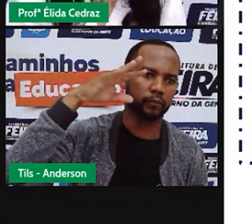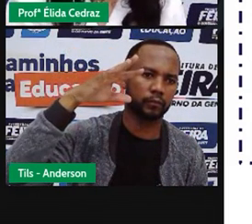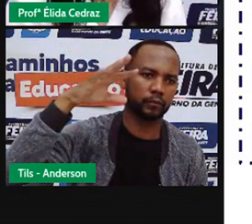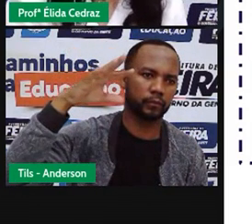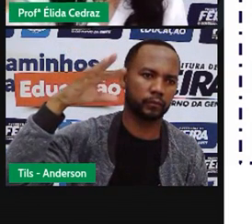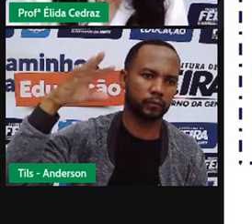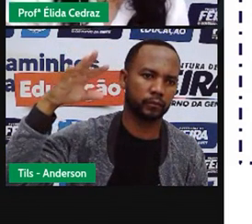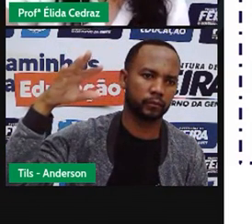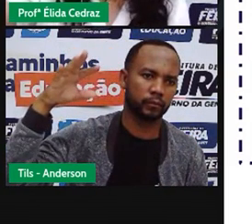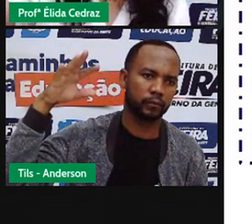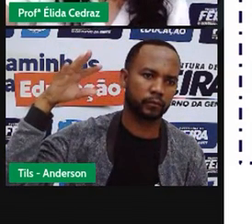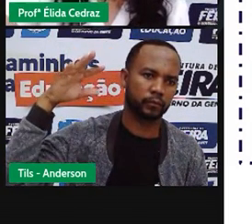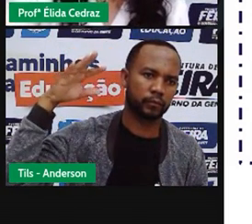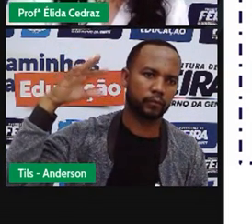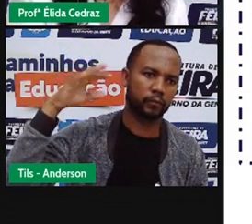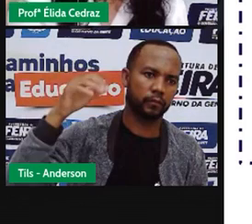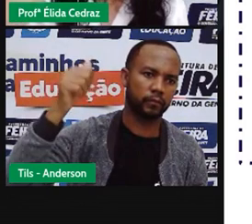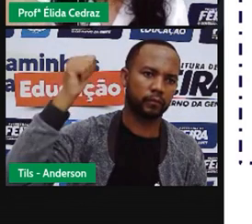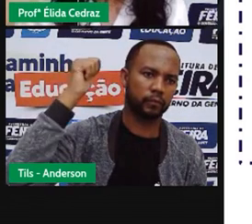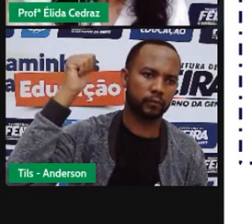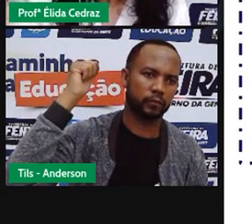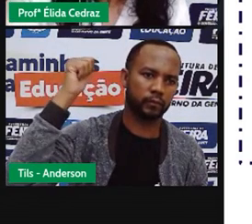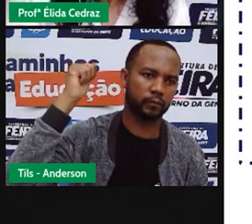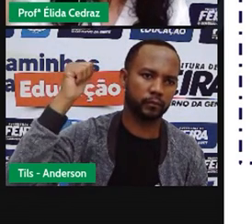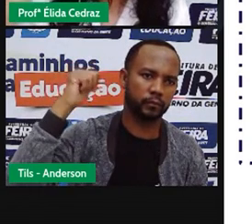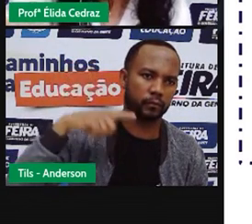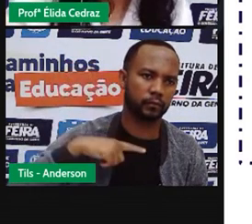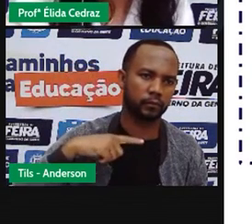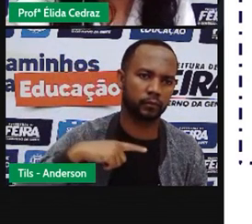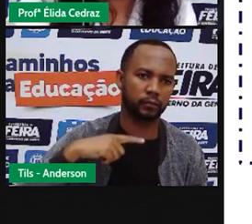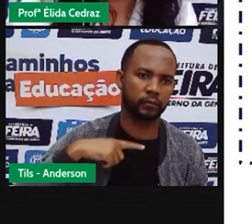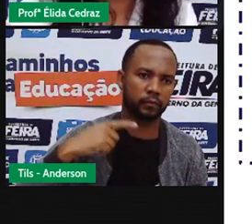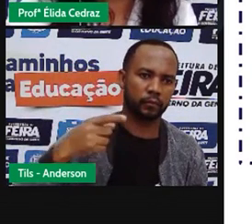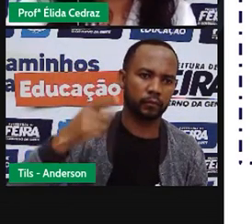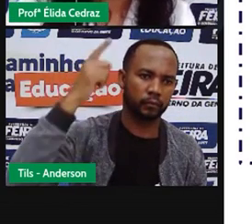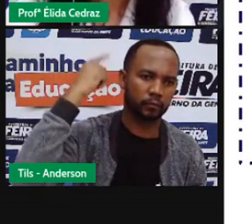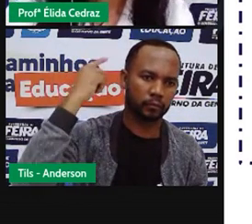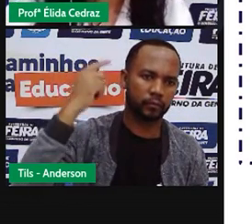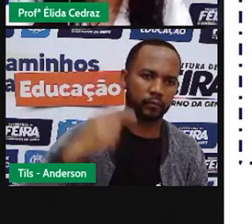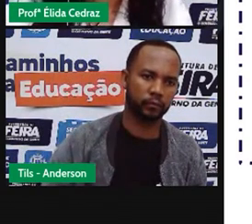se a sombra está na frente, a luz veio por trás.